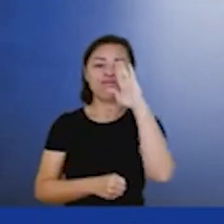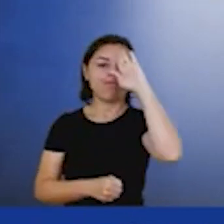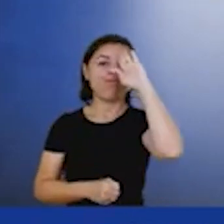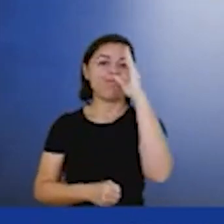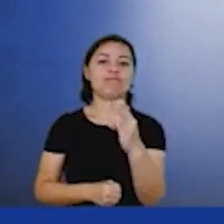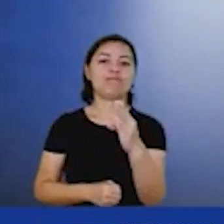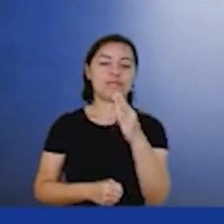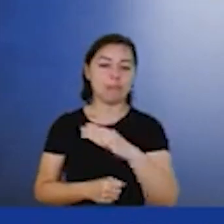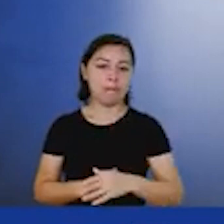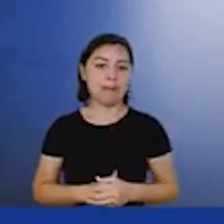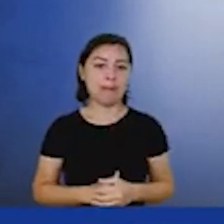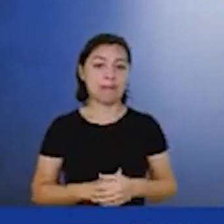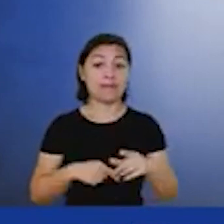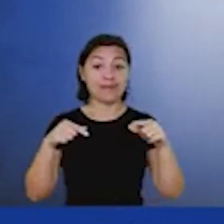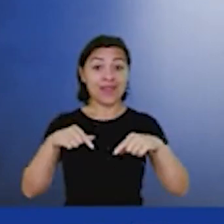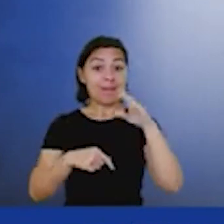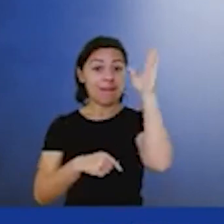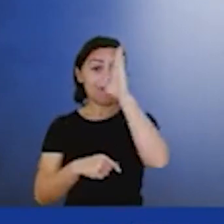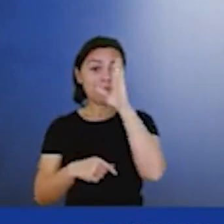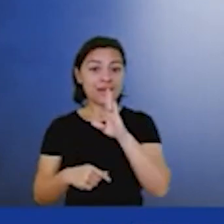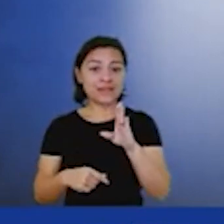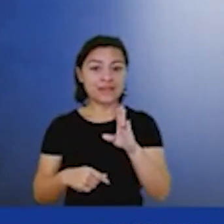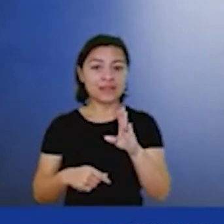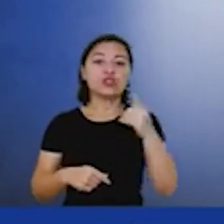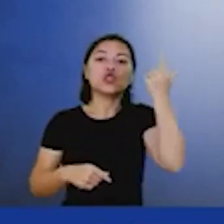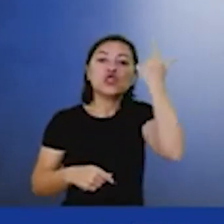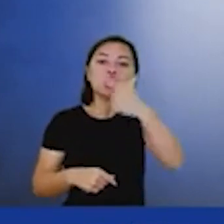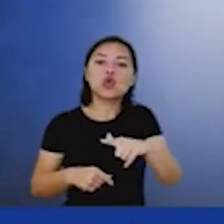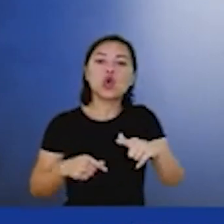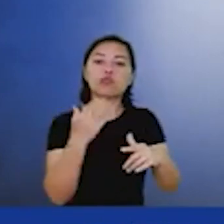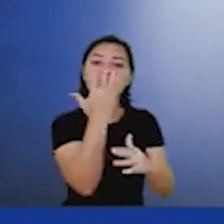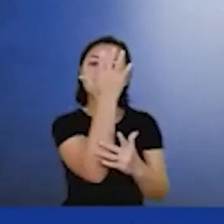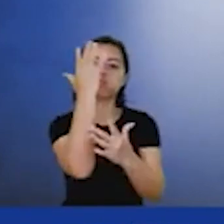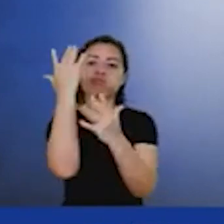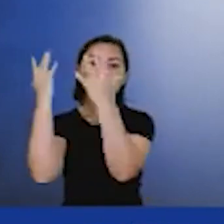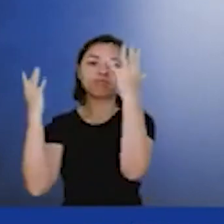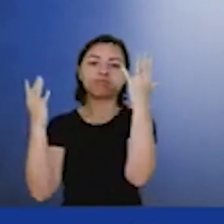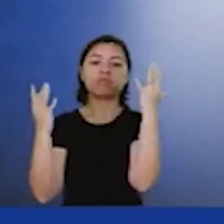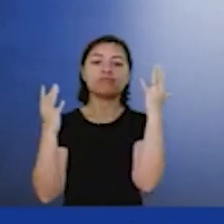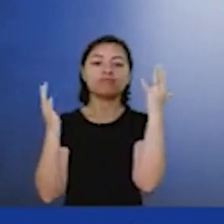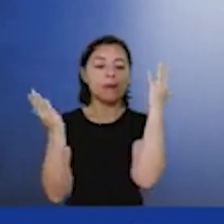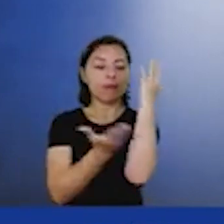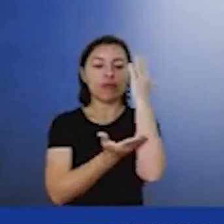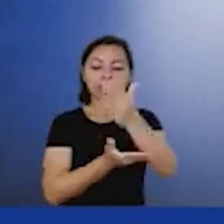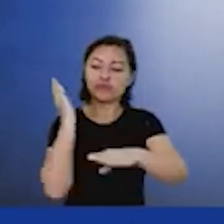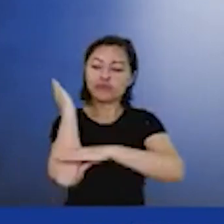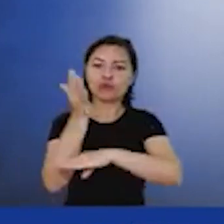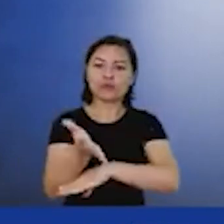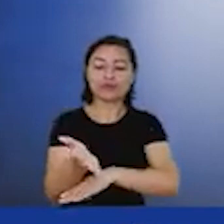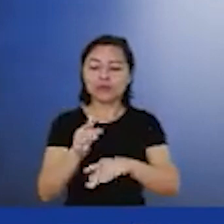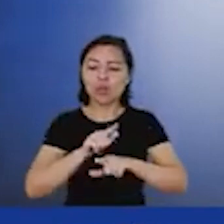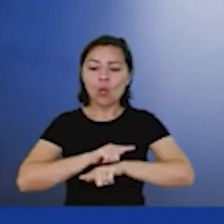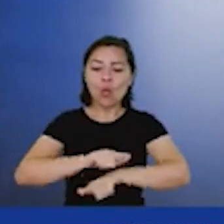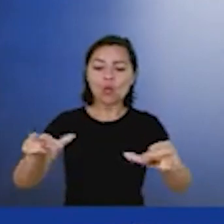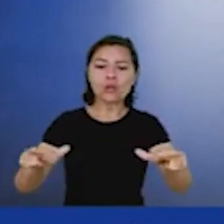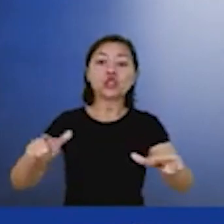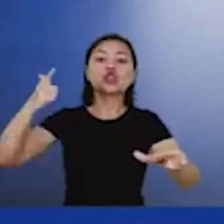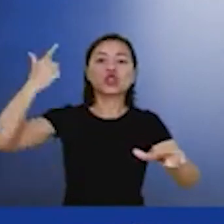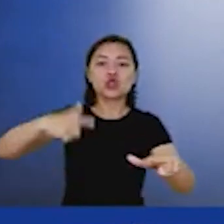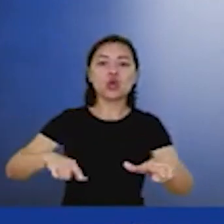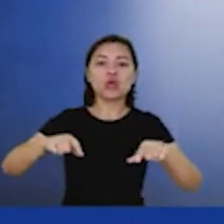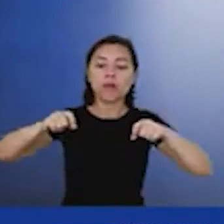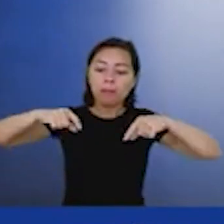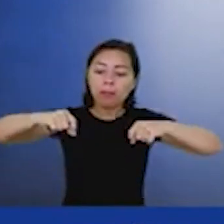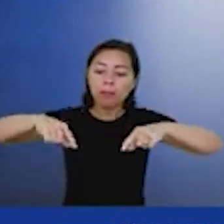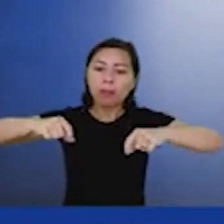é essa de reflorestamento, que o Brasil ainda tem um desafio muito grande de, apesar de ter a lei do SNUC que garante o